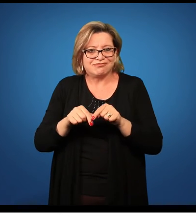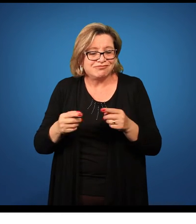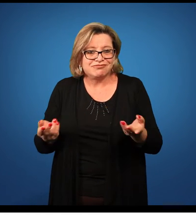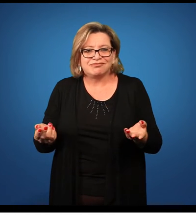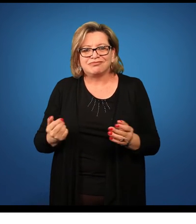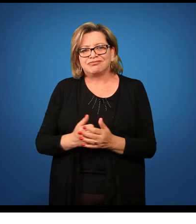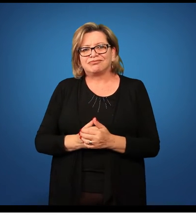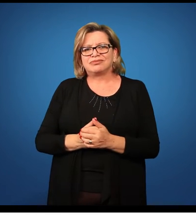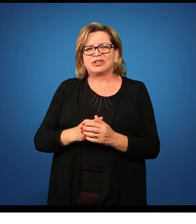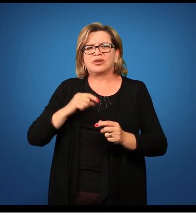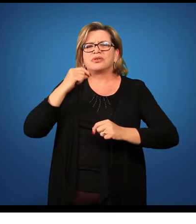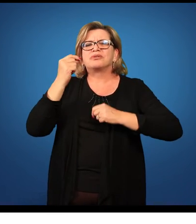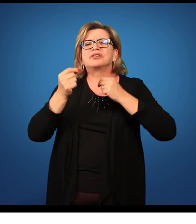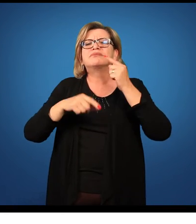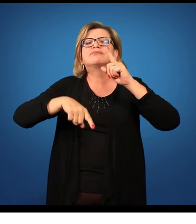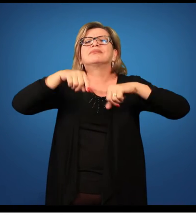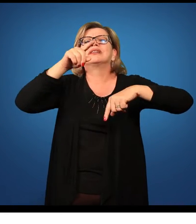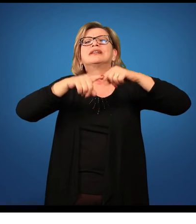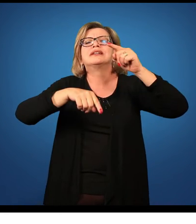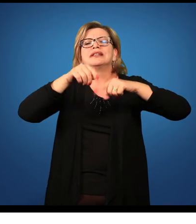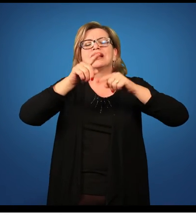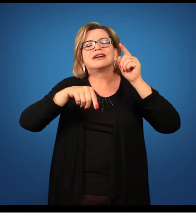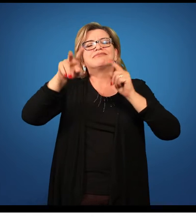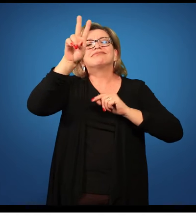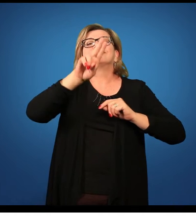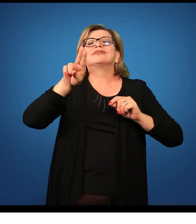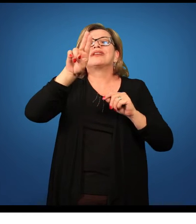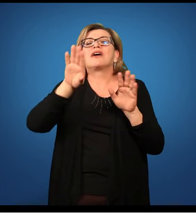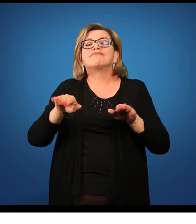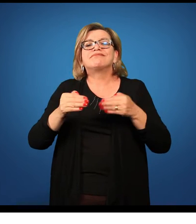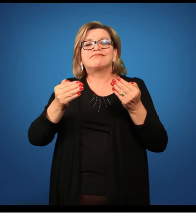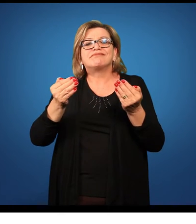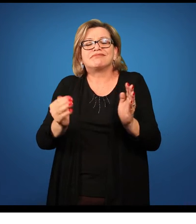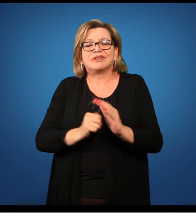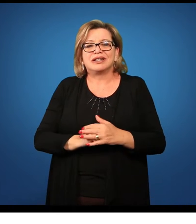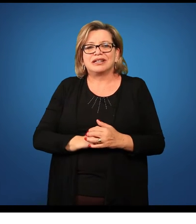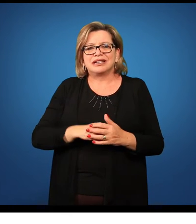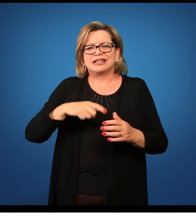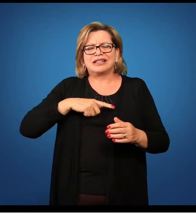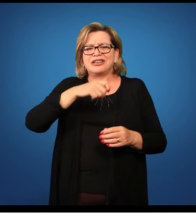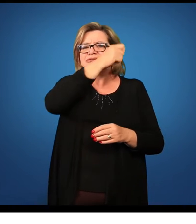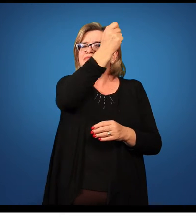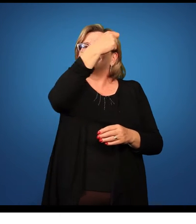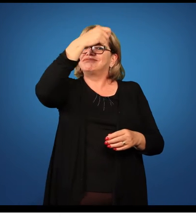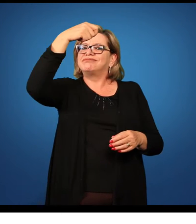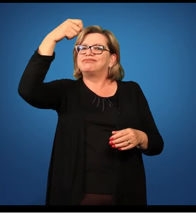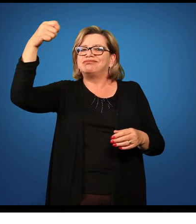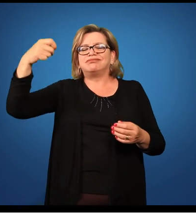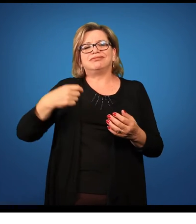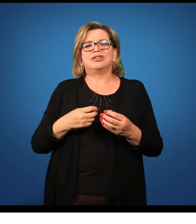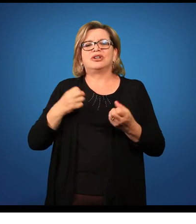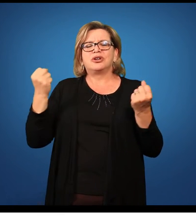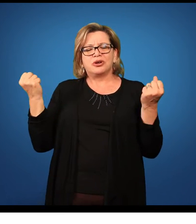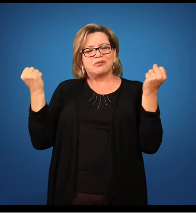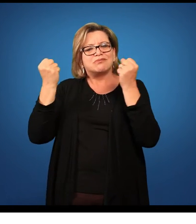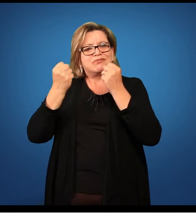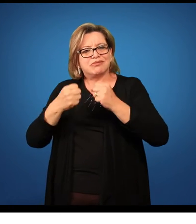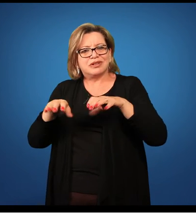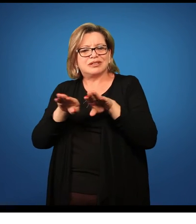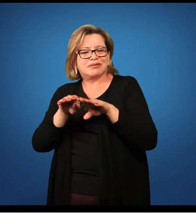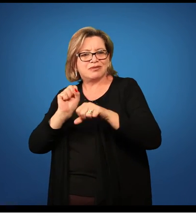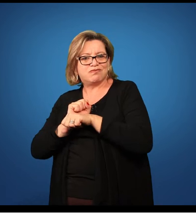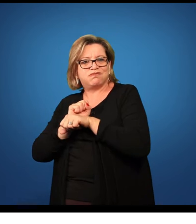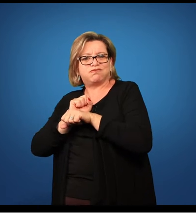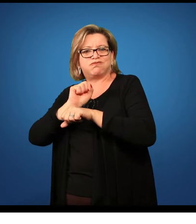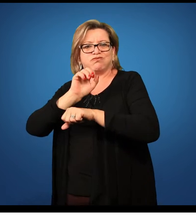Depois, que recursos didáticos vocês vão usar? Aí entra o quadro de GIS, pode entrar o